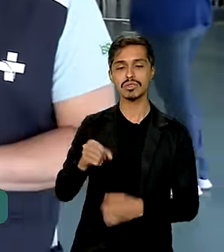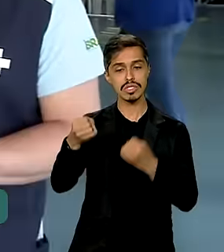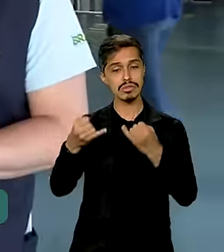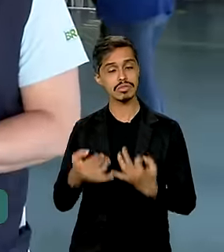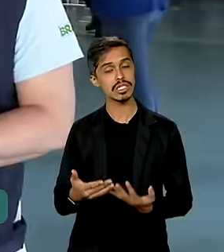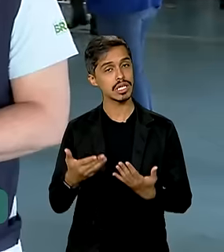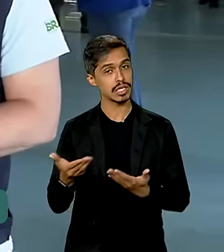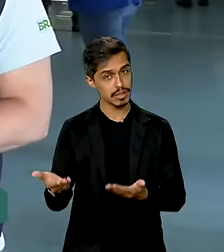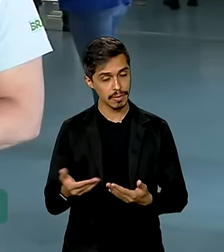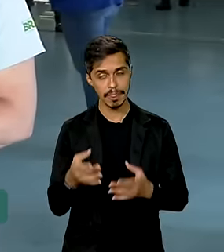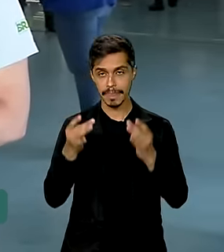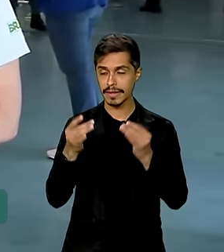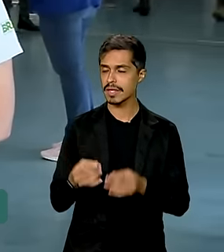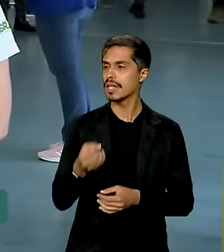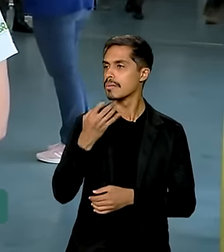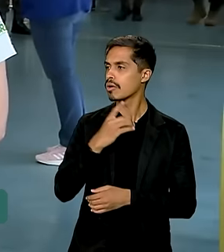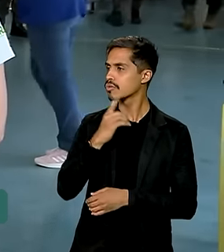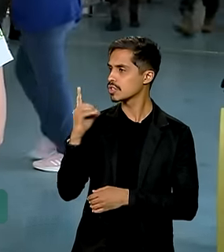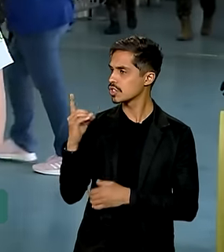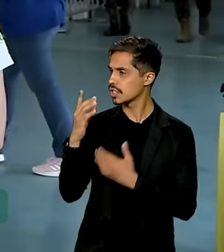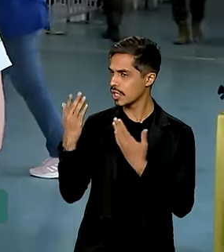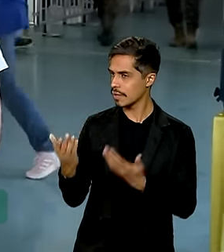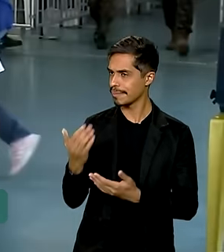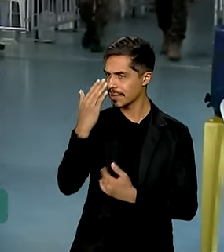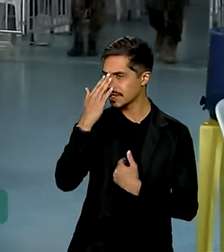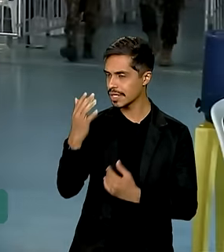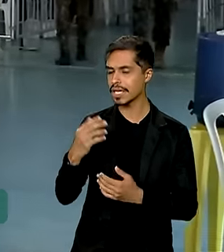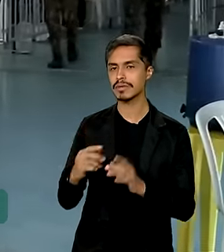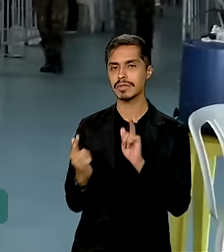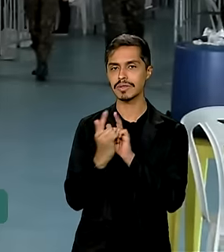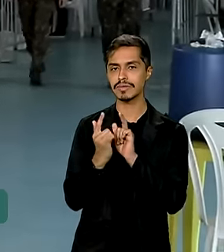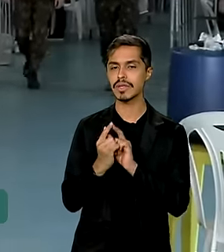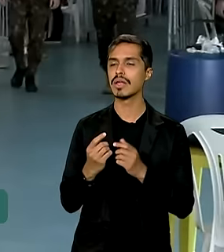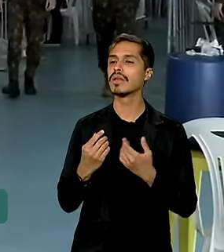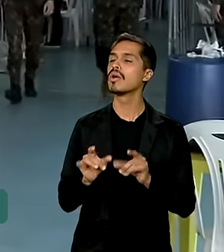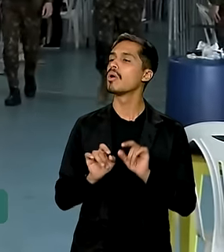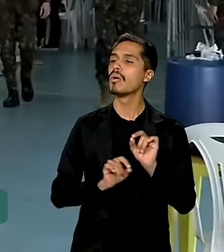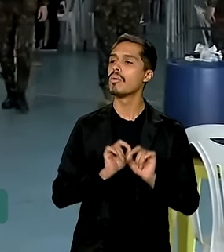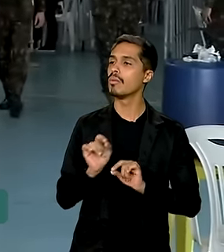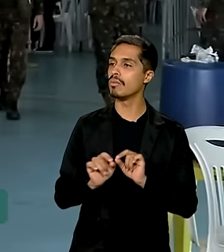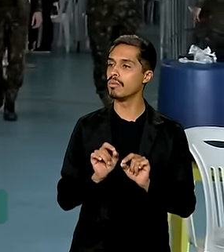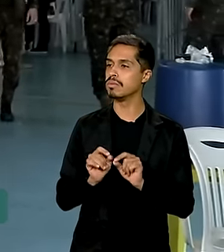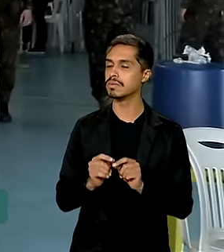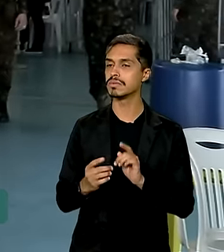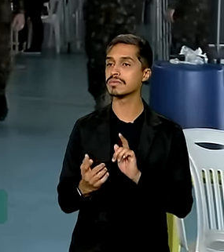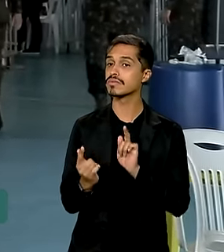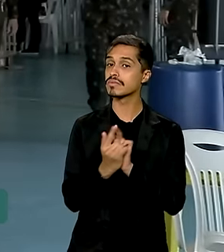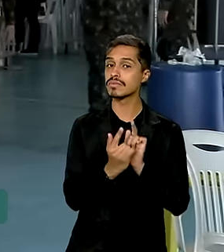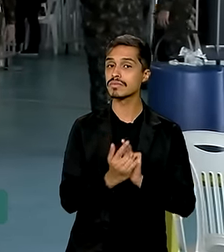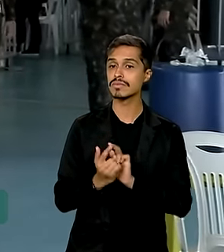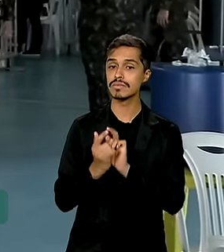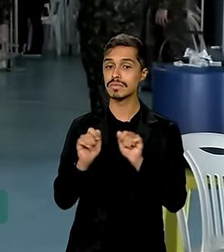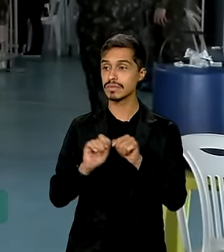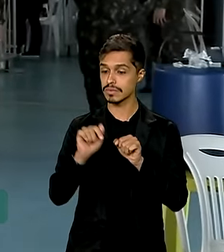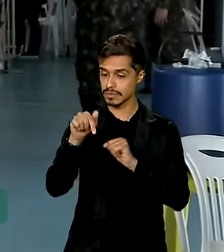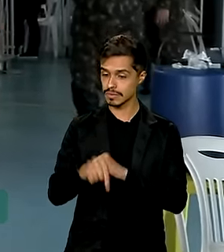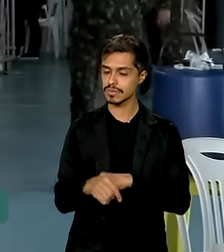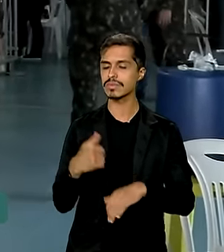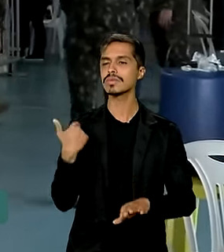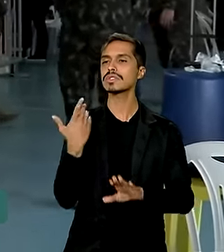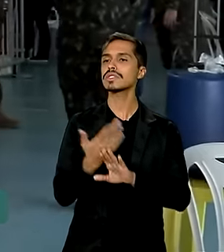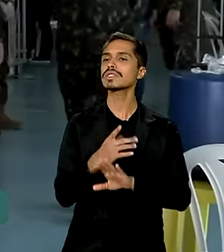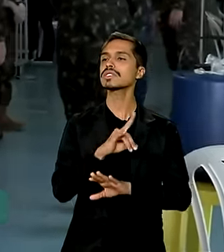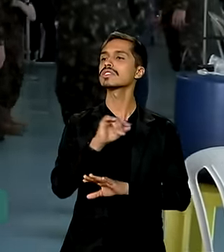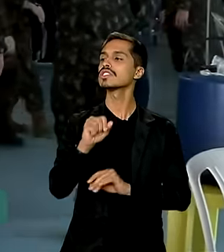vai falar com a gente. Márcio, bom dia. Obrigado pela entrevista. Quais são os atendimentos que são feitos aqui? Até quando